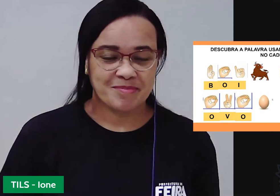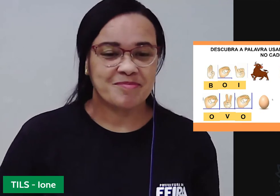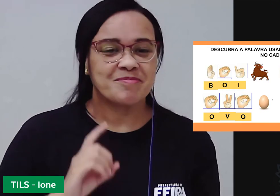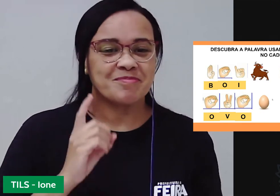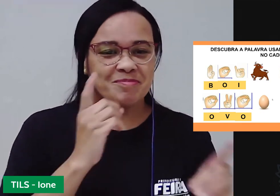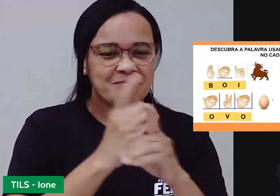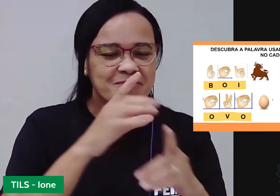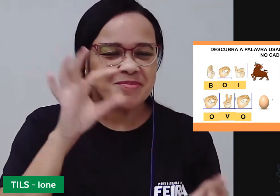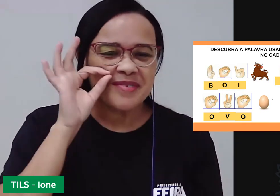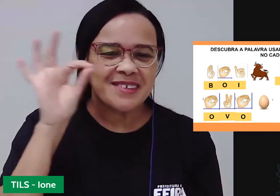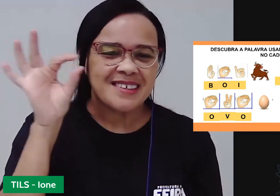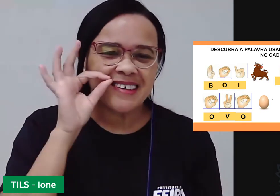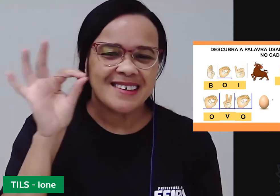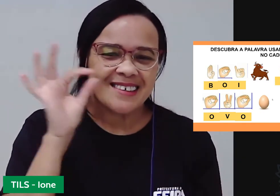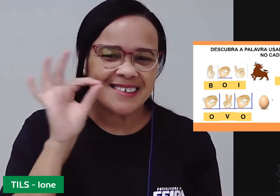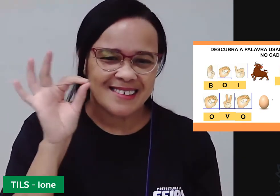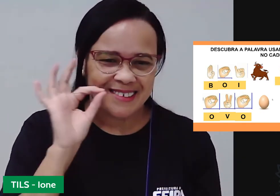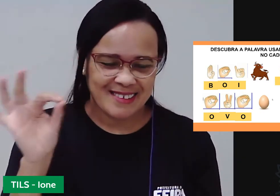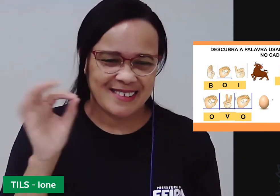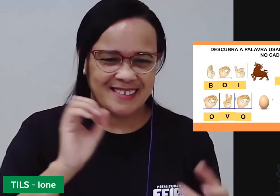GATO. GATO. Olha.